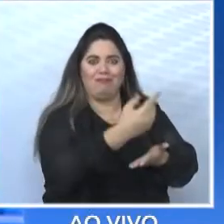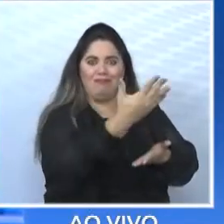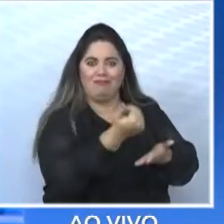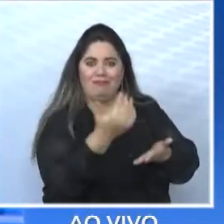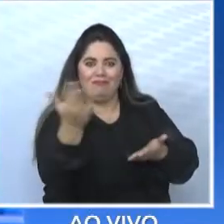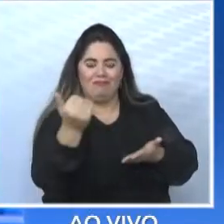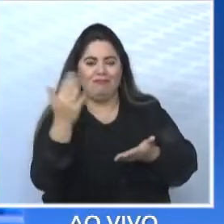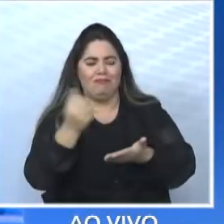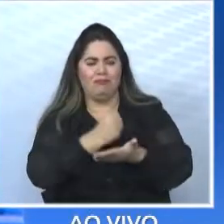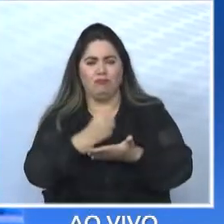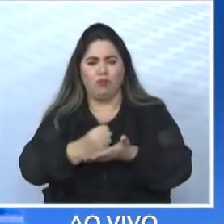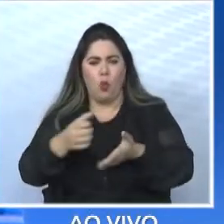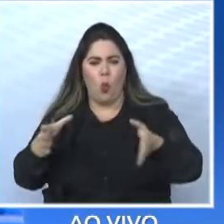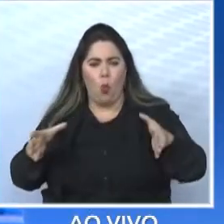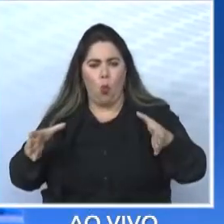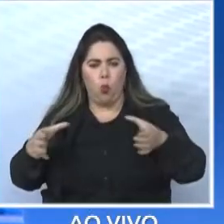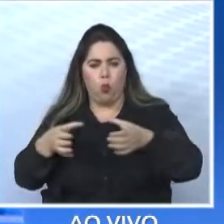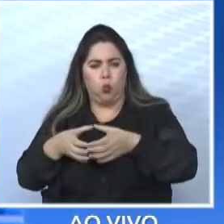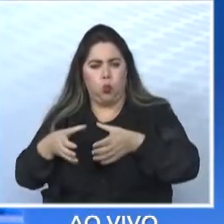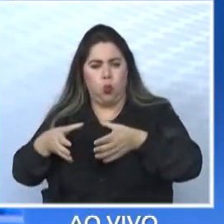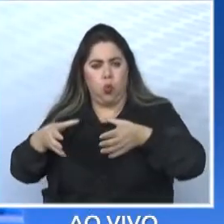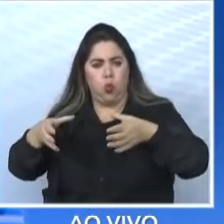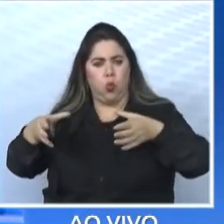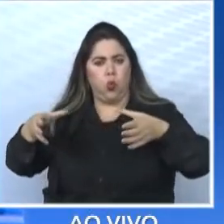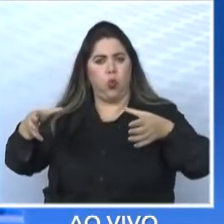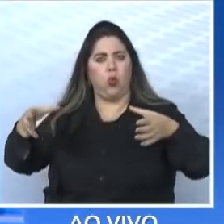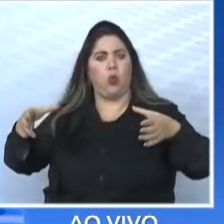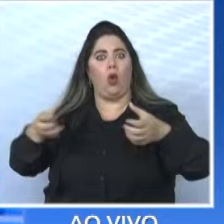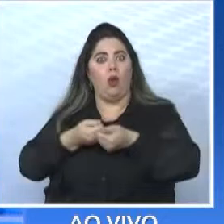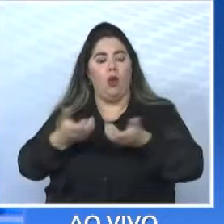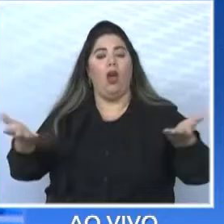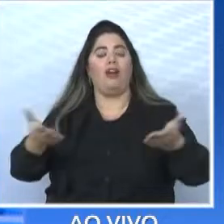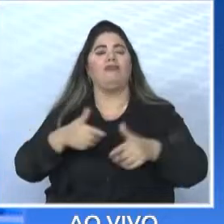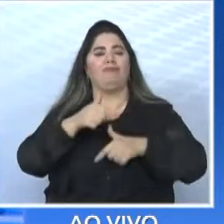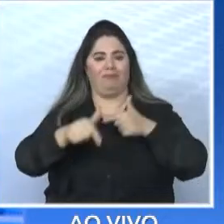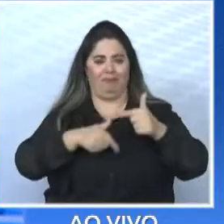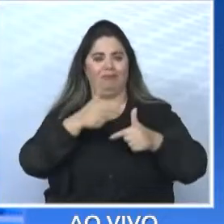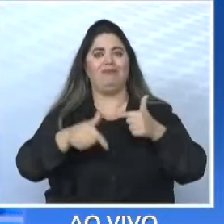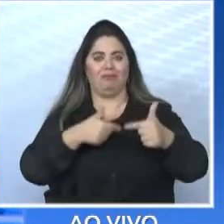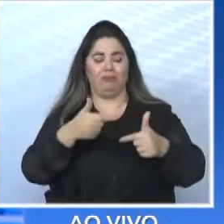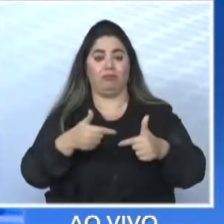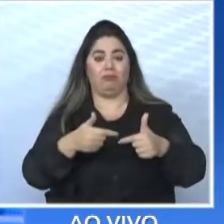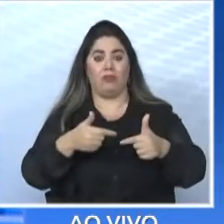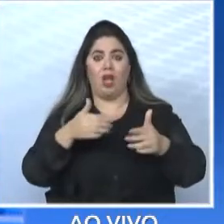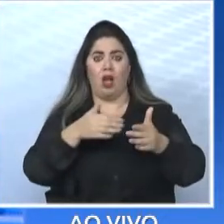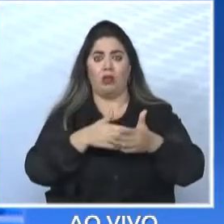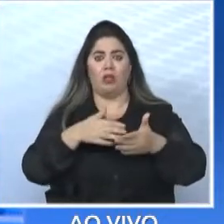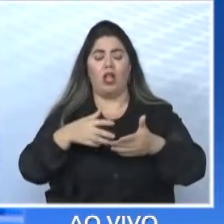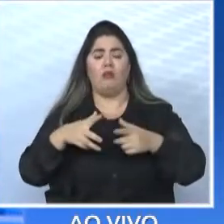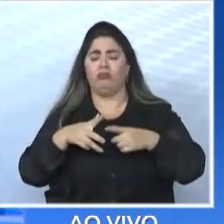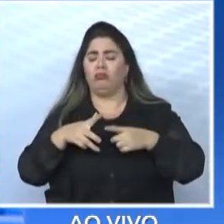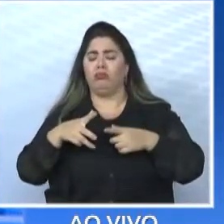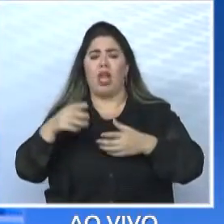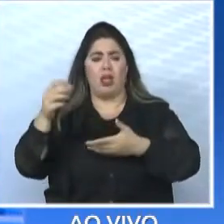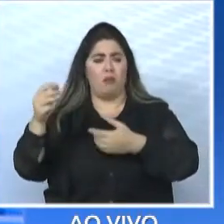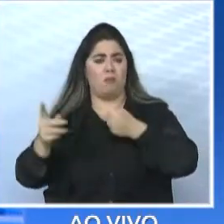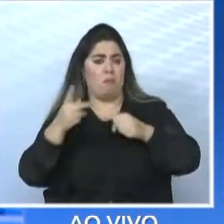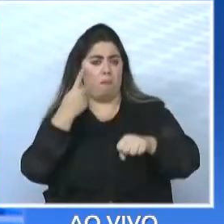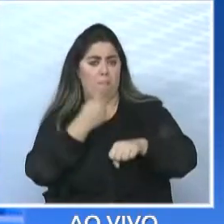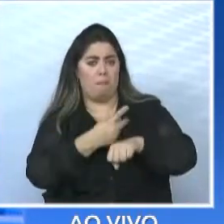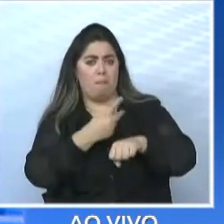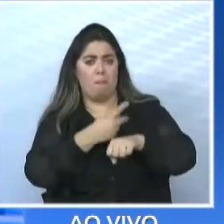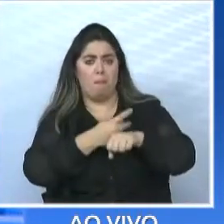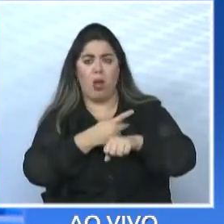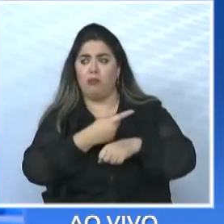juntando e vai oferecendo emprego no mercado, a ponto de a gente ter pleno emprego 2015, 2016. Só que o